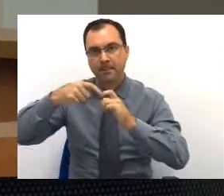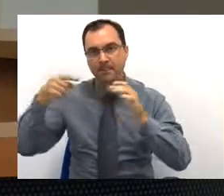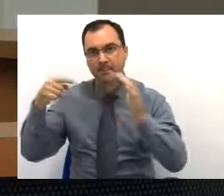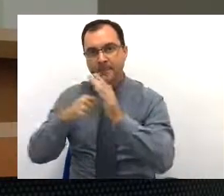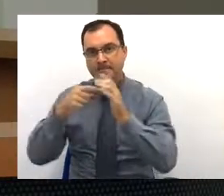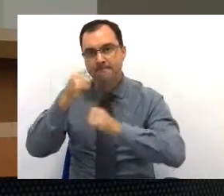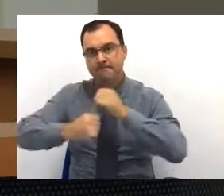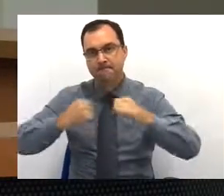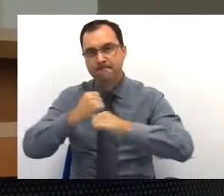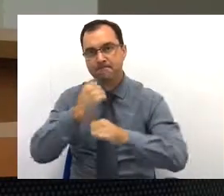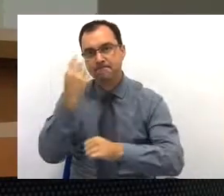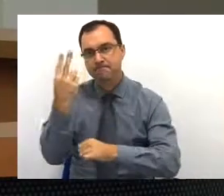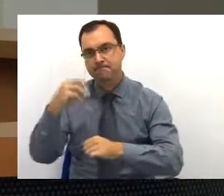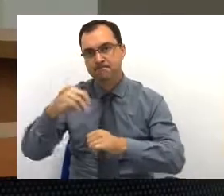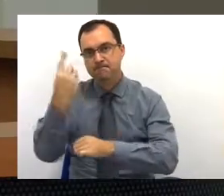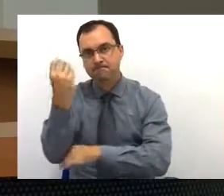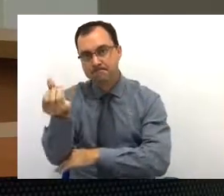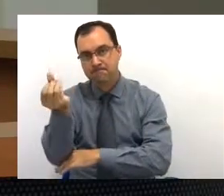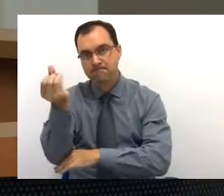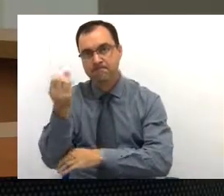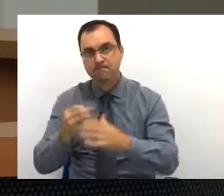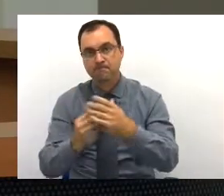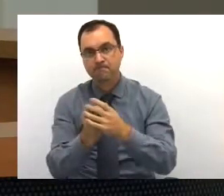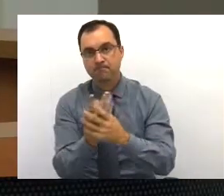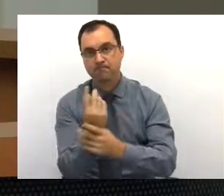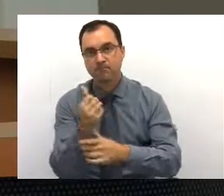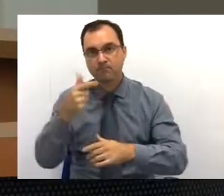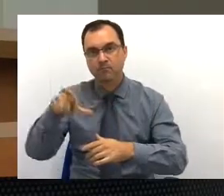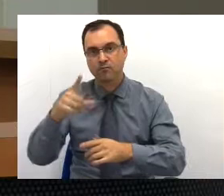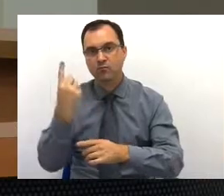2016, a implantação de mais um centro.